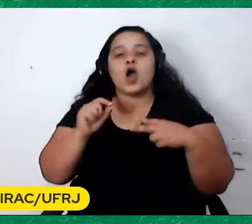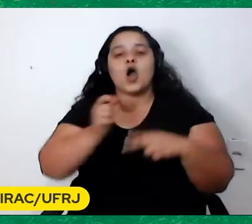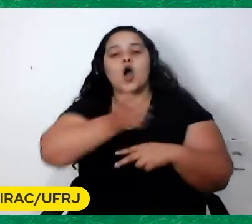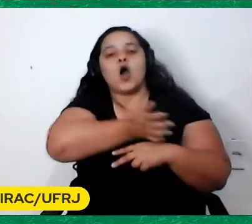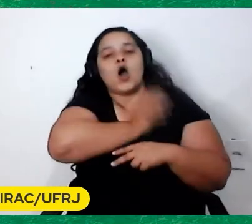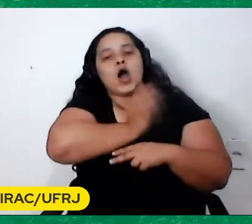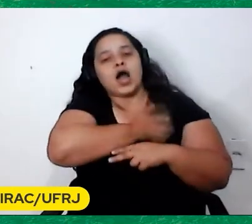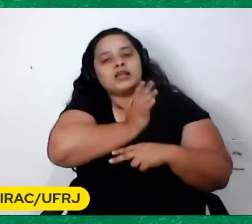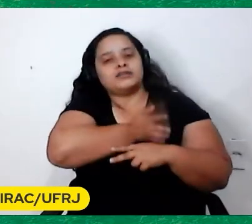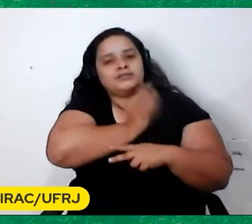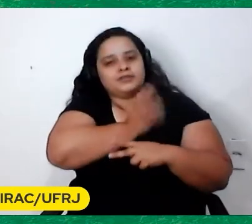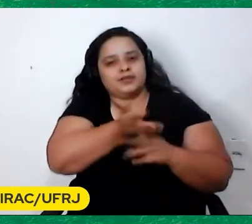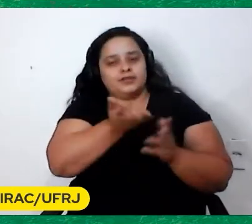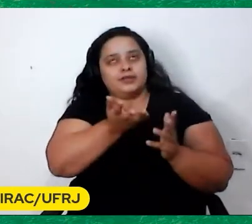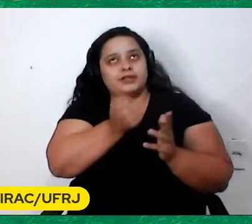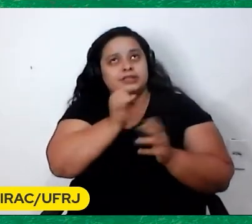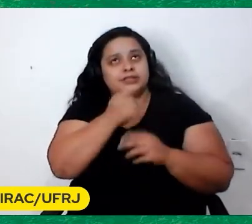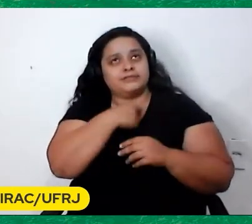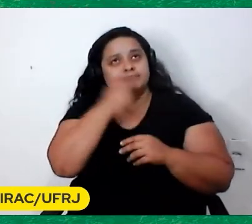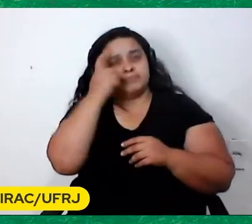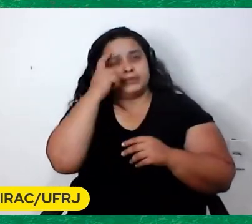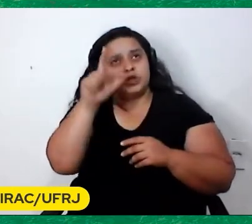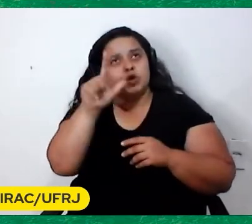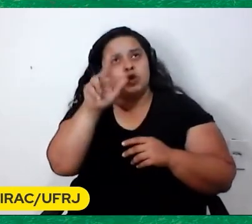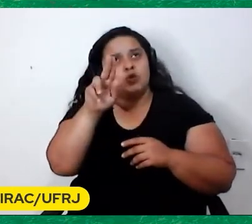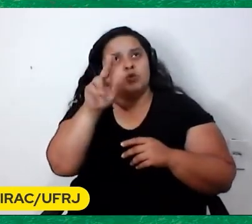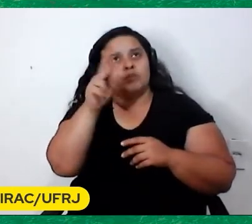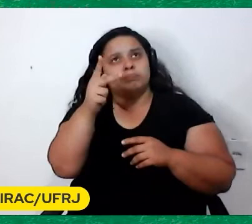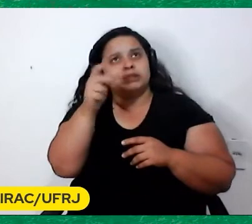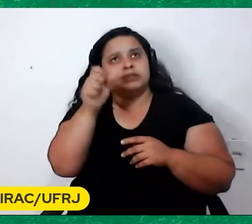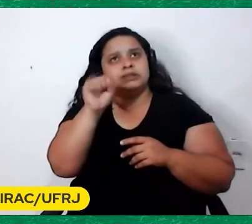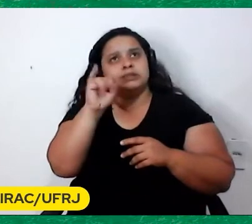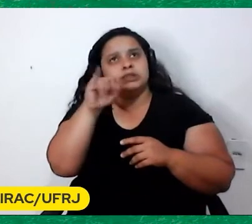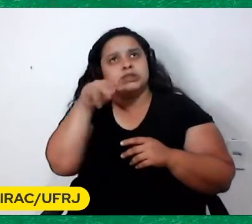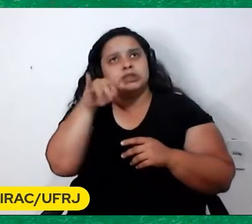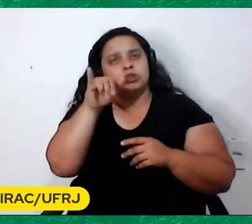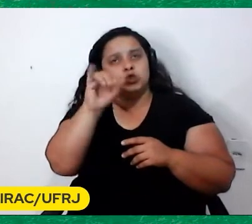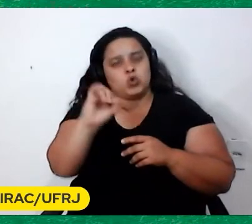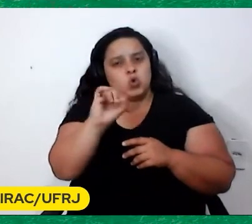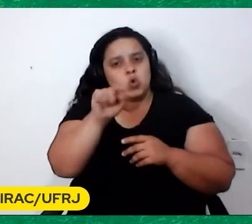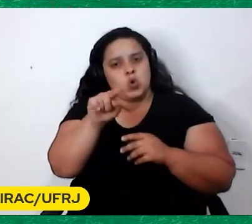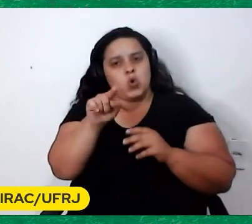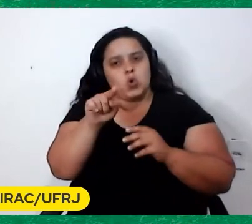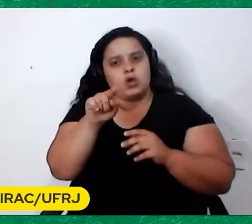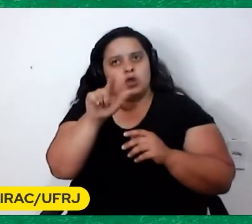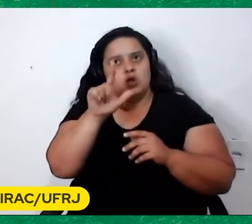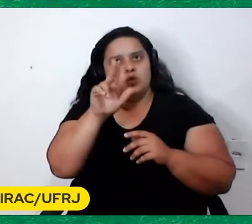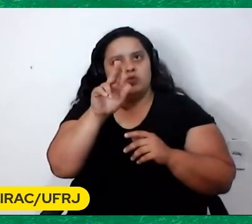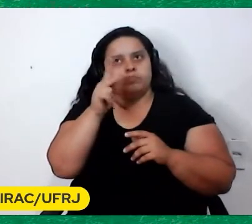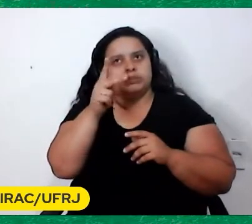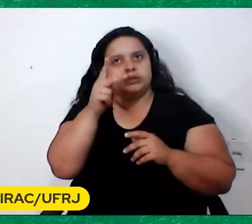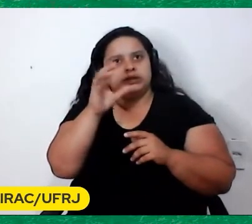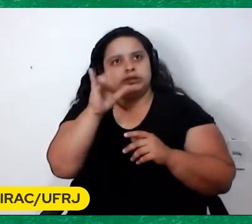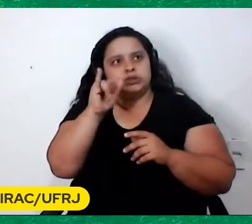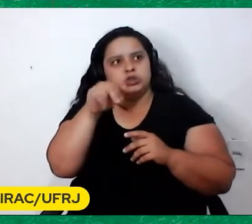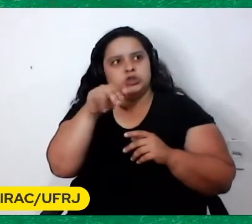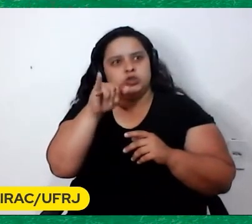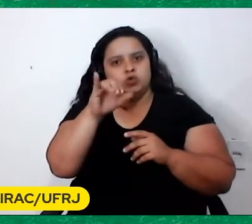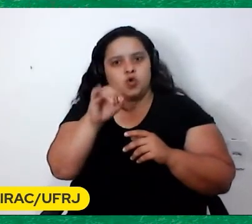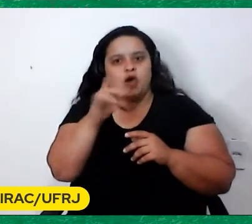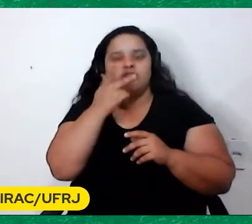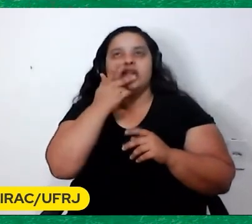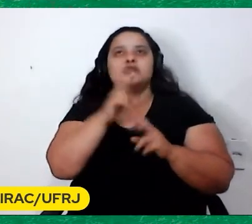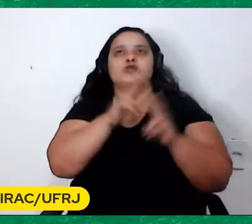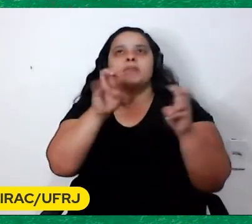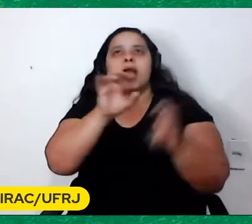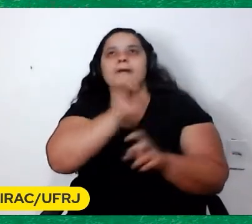Também se a gente pensar Que o Lupicínio É o compositor Das paixões Arruinadas Das